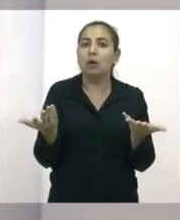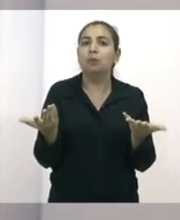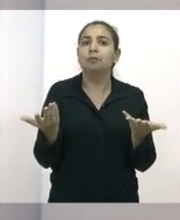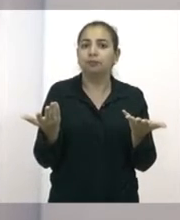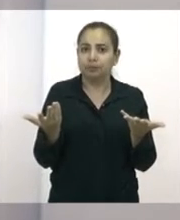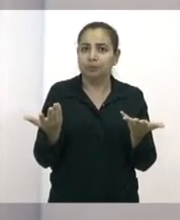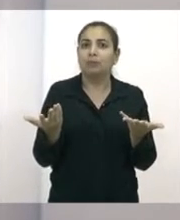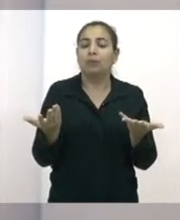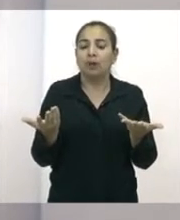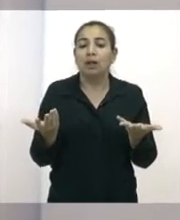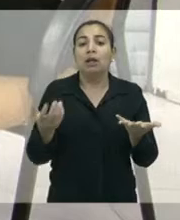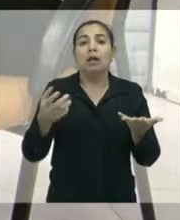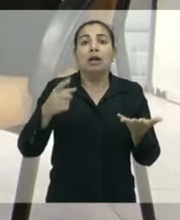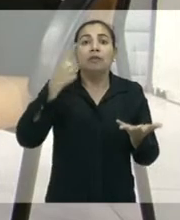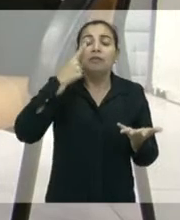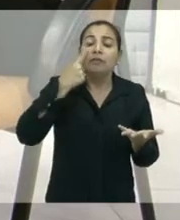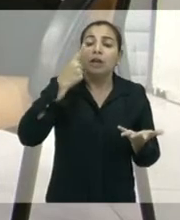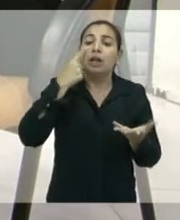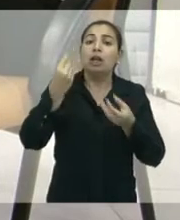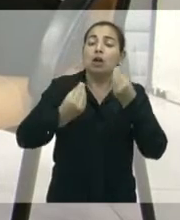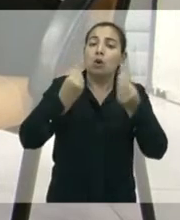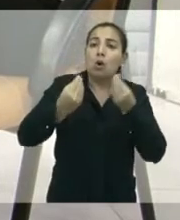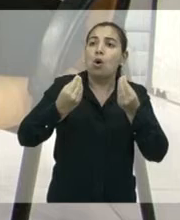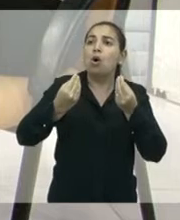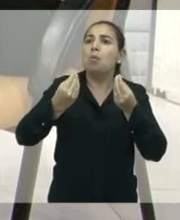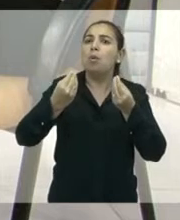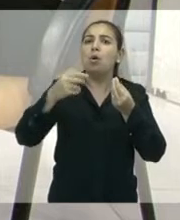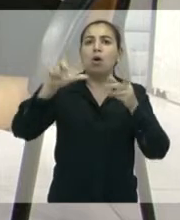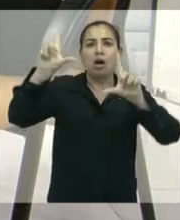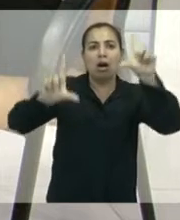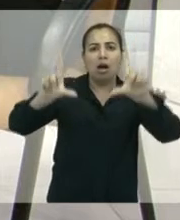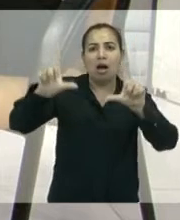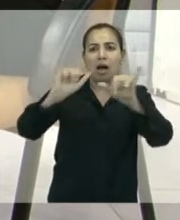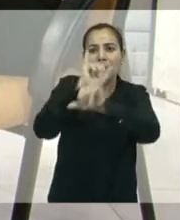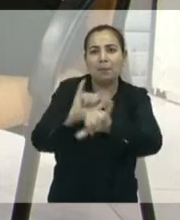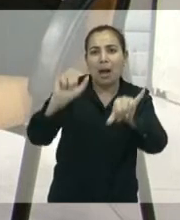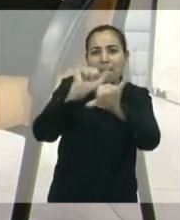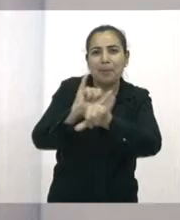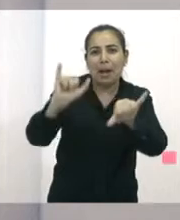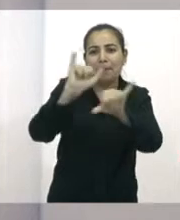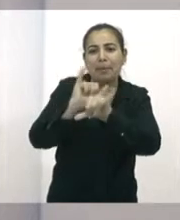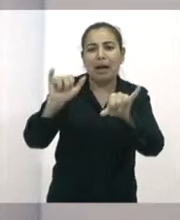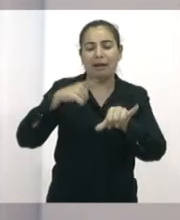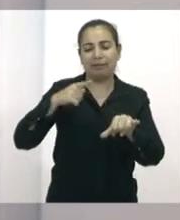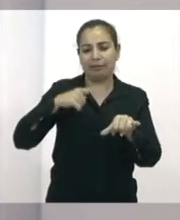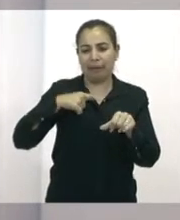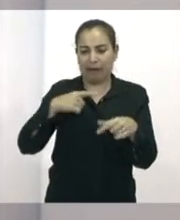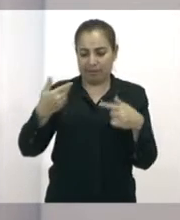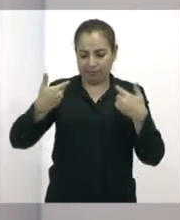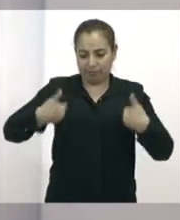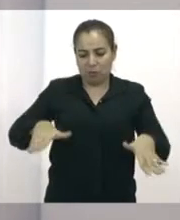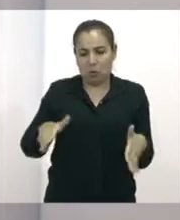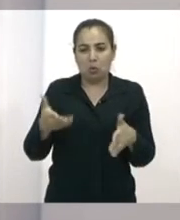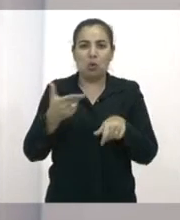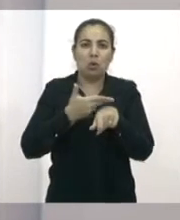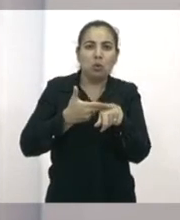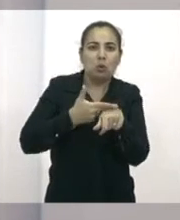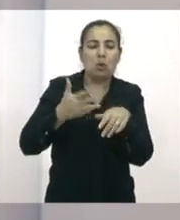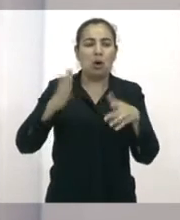escolares, da proibição dos meios de comunicação reproduzir papéis estereotipados das mulheres, que